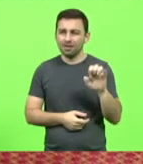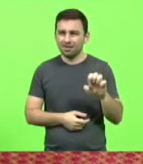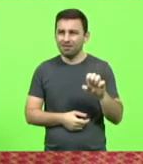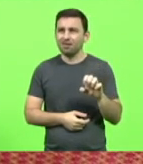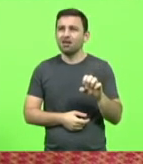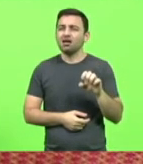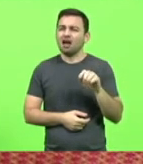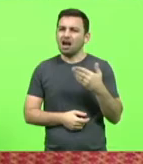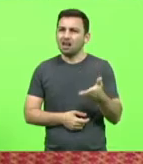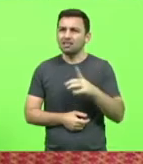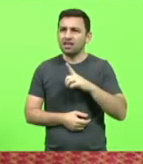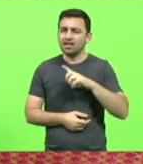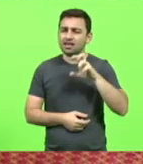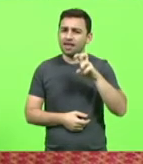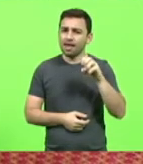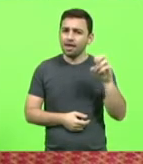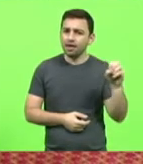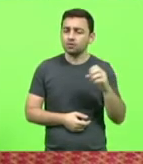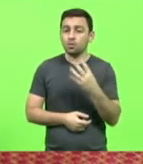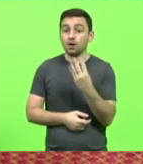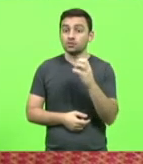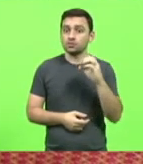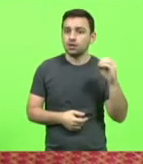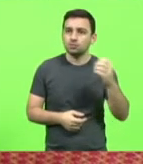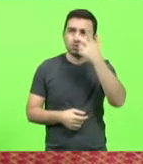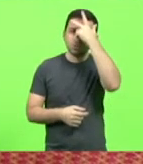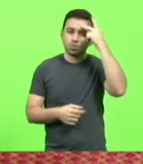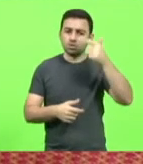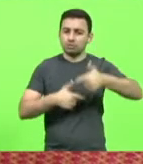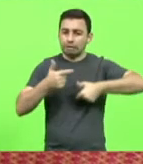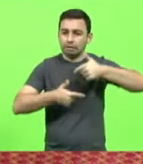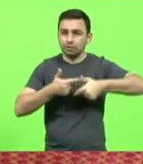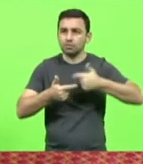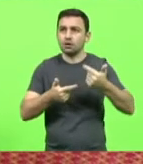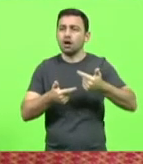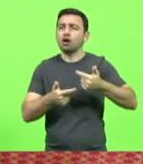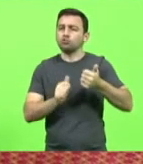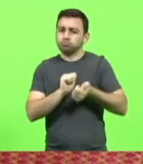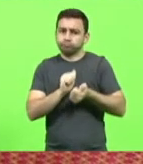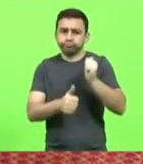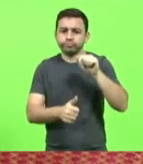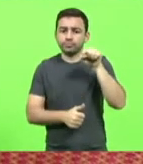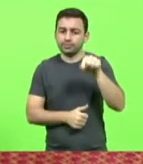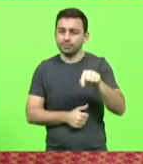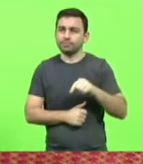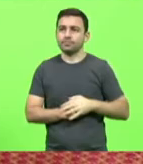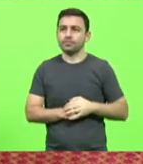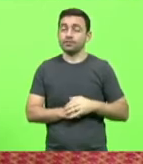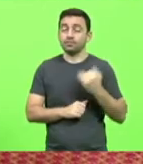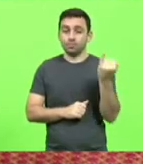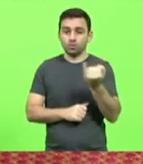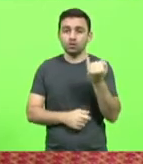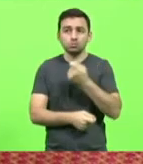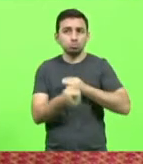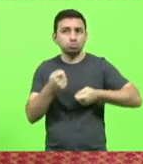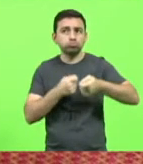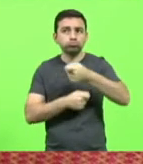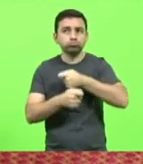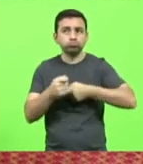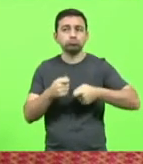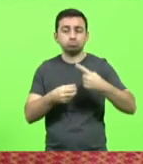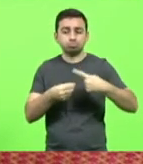atletas, o quanto isso representa economicamente também para o município de Campo Herê. Então